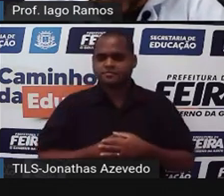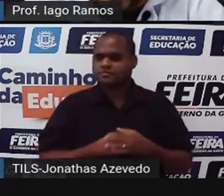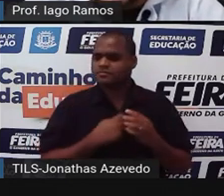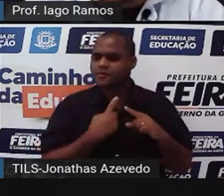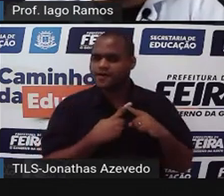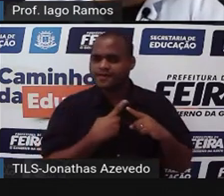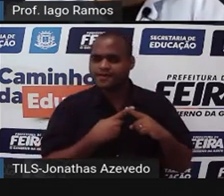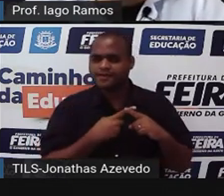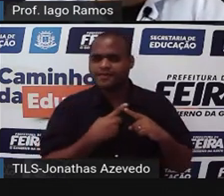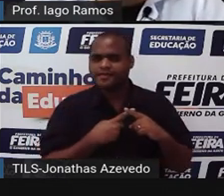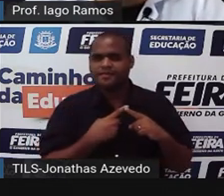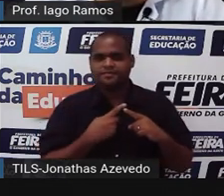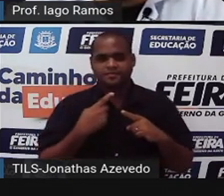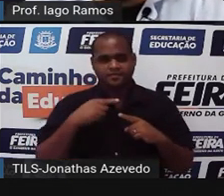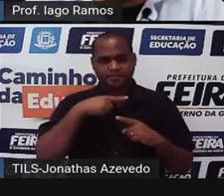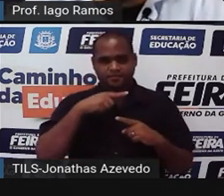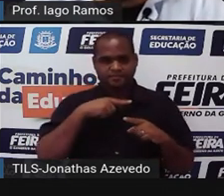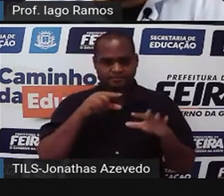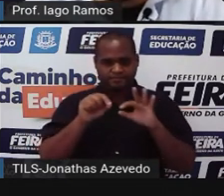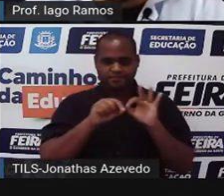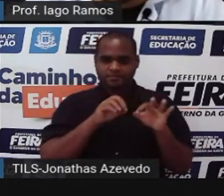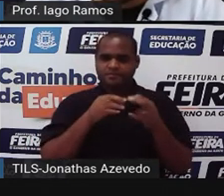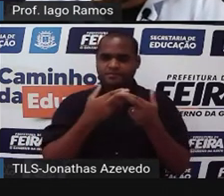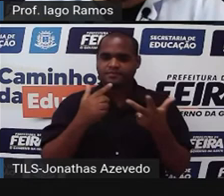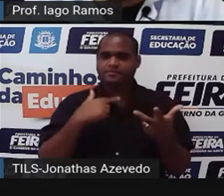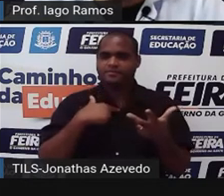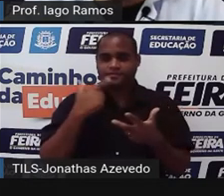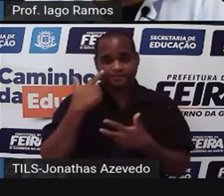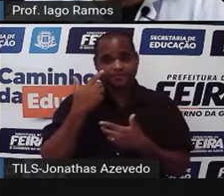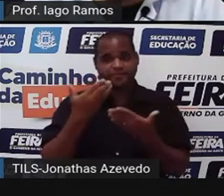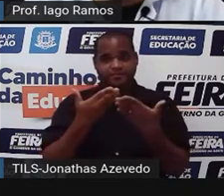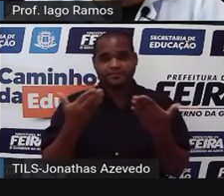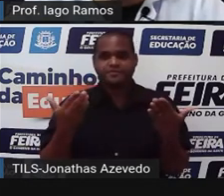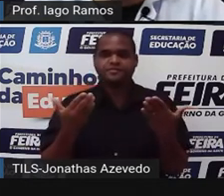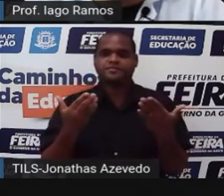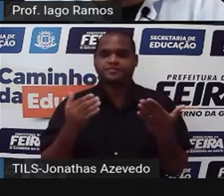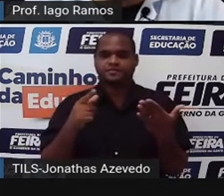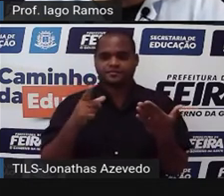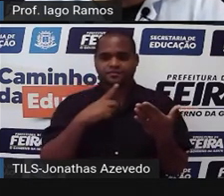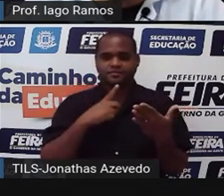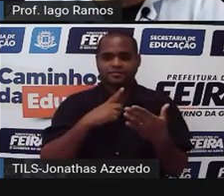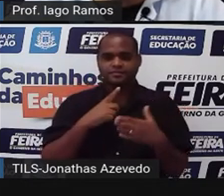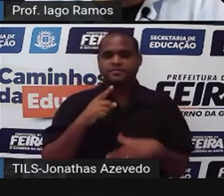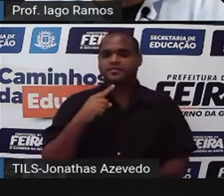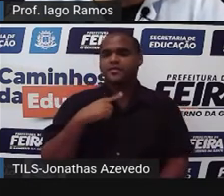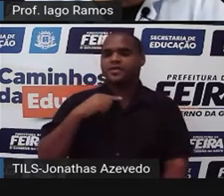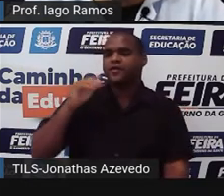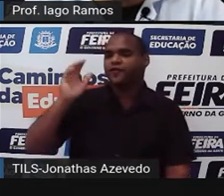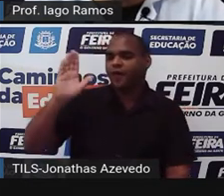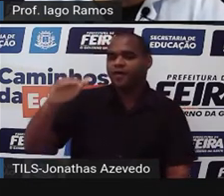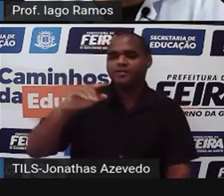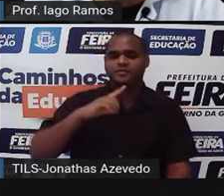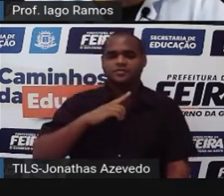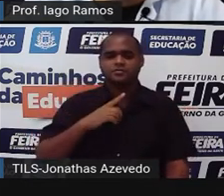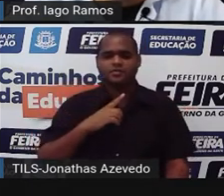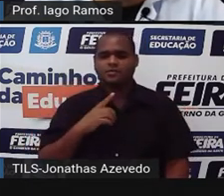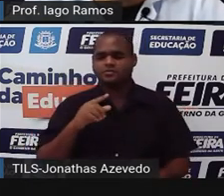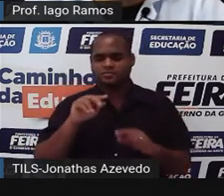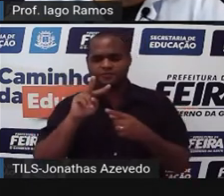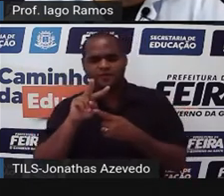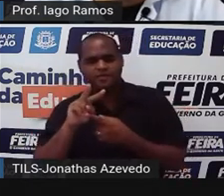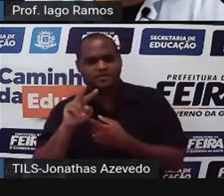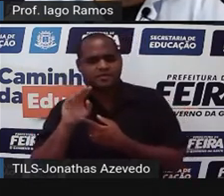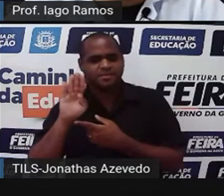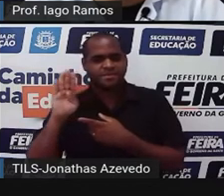professor? Olha só, eu vou mexer nos círculos. pra você ver. Se eu tirar aqui o do vôlei e o do basquete, veja que ali tá